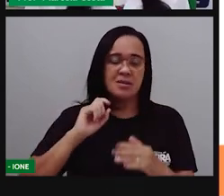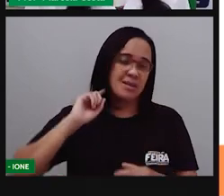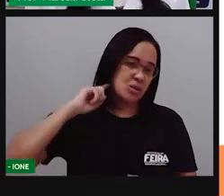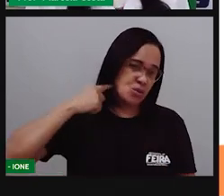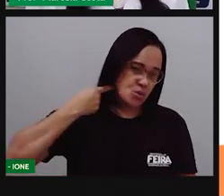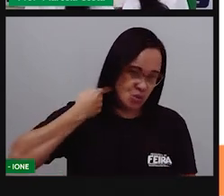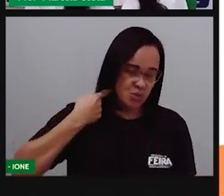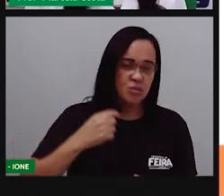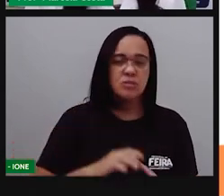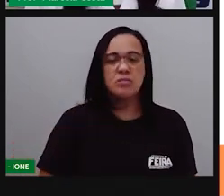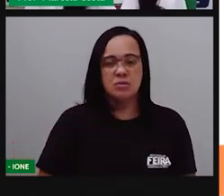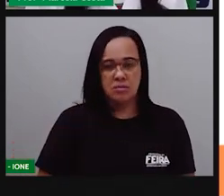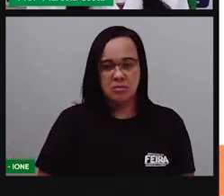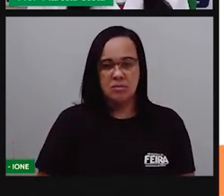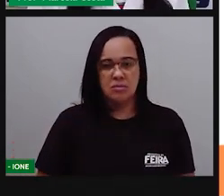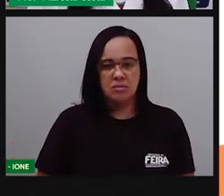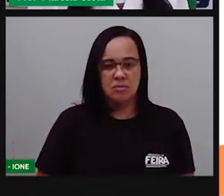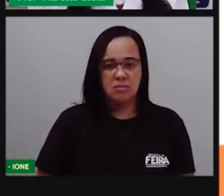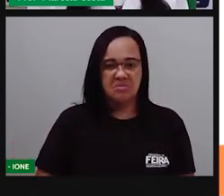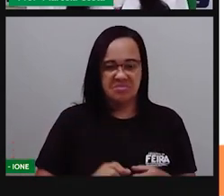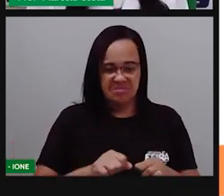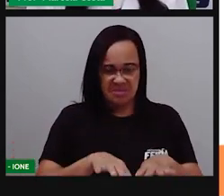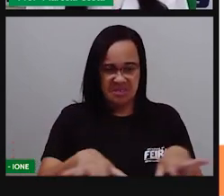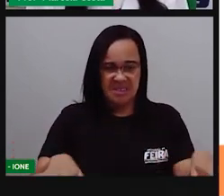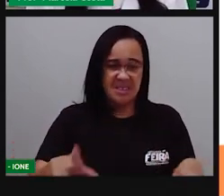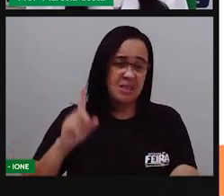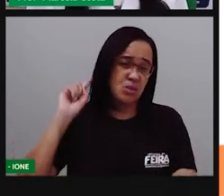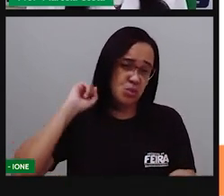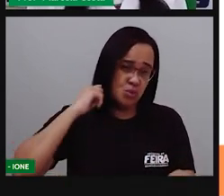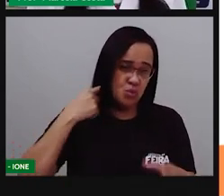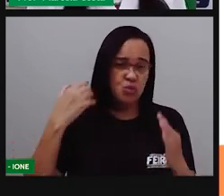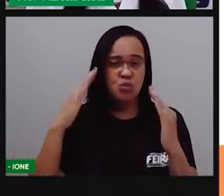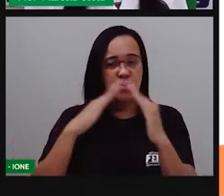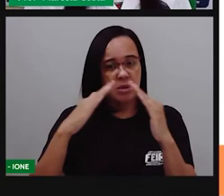Casa suja, chão sujo, chão sujo, casa suja.